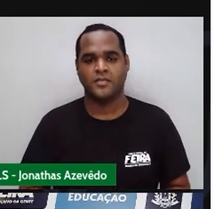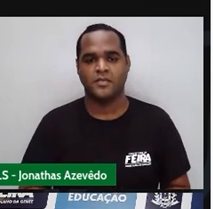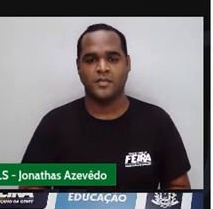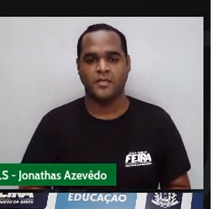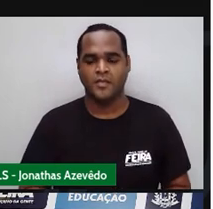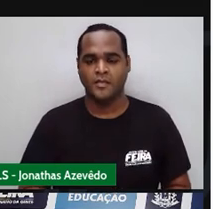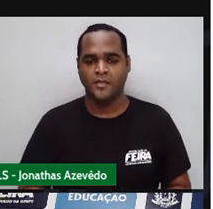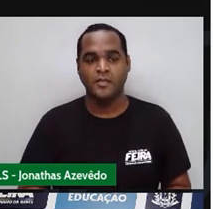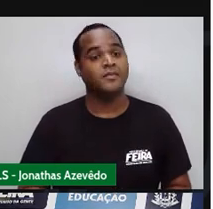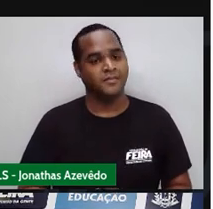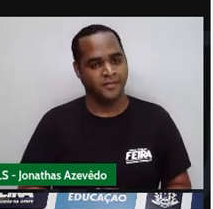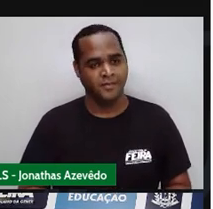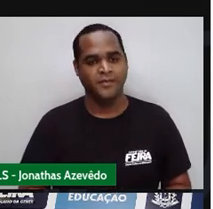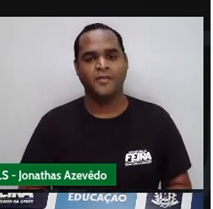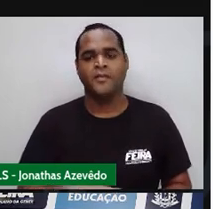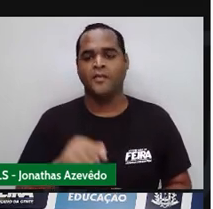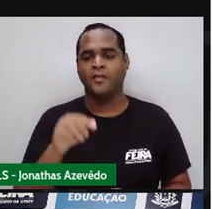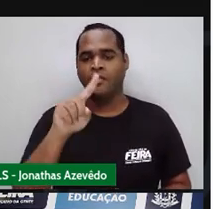A interrogação mais um